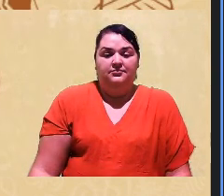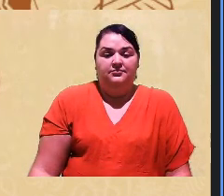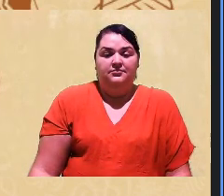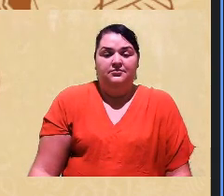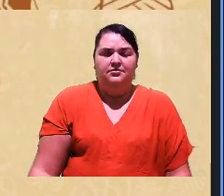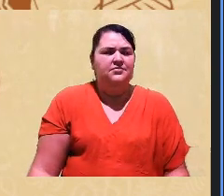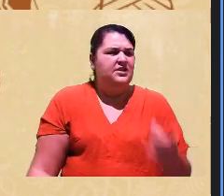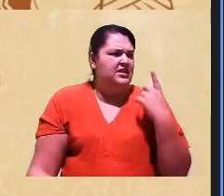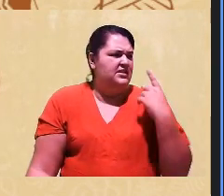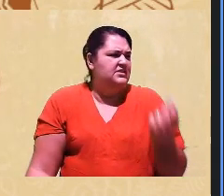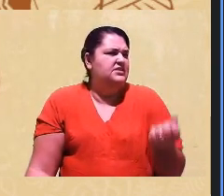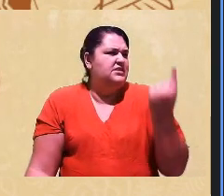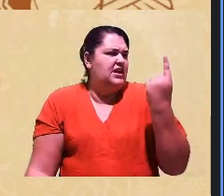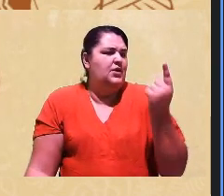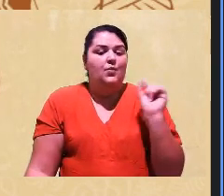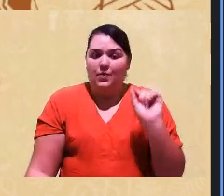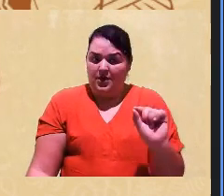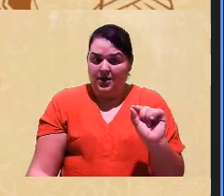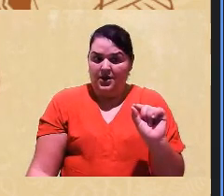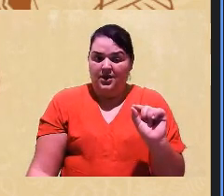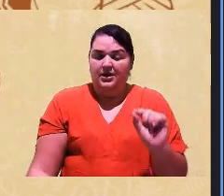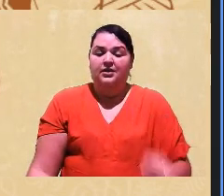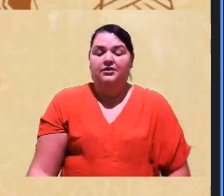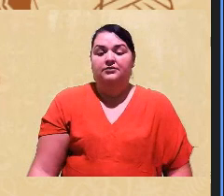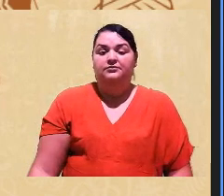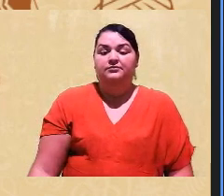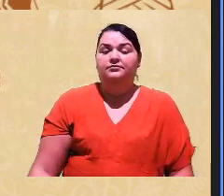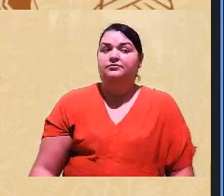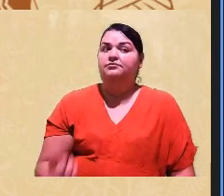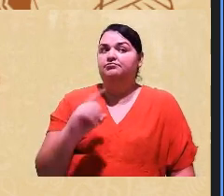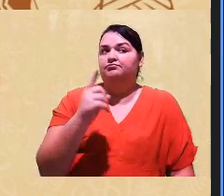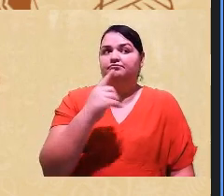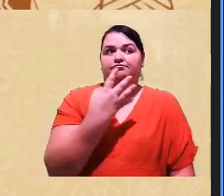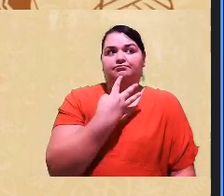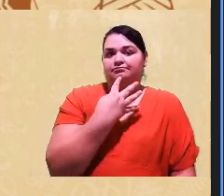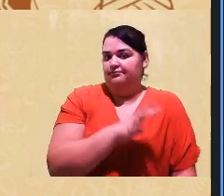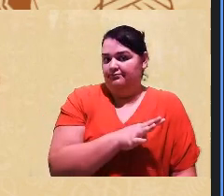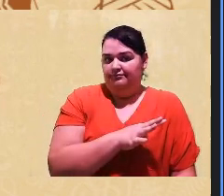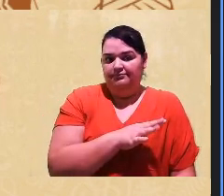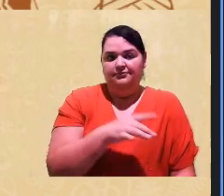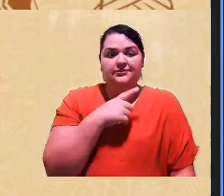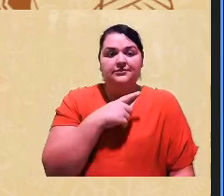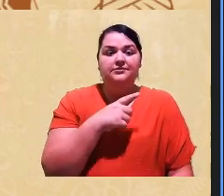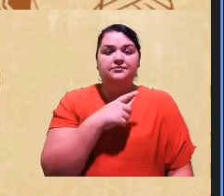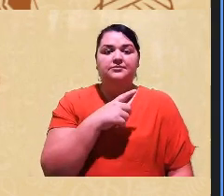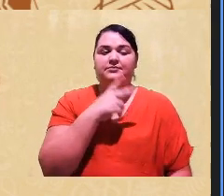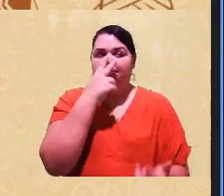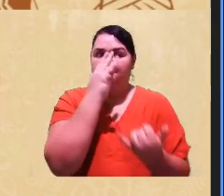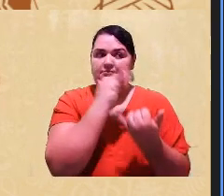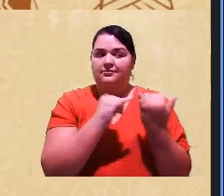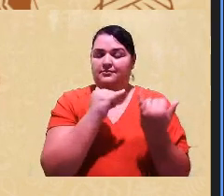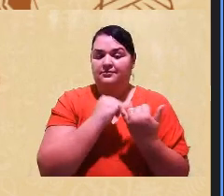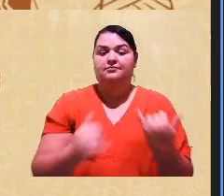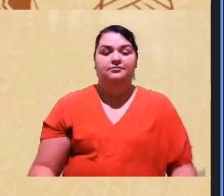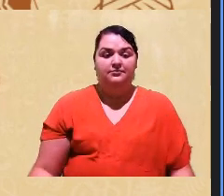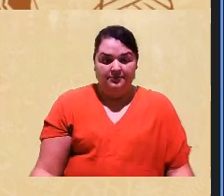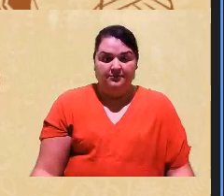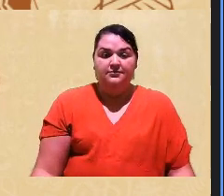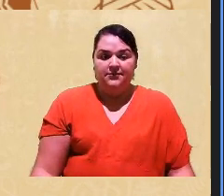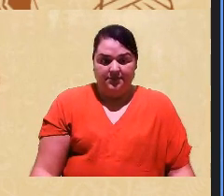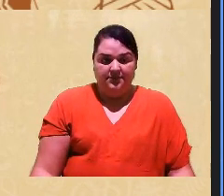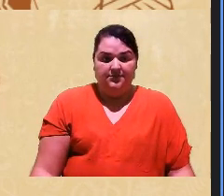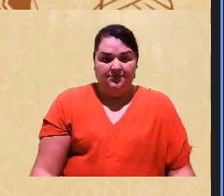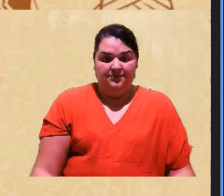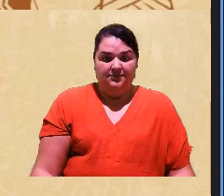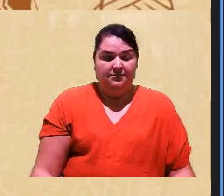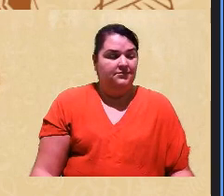estranhamento né é o não reconhecimento como semelhante e esse não